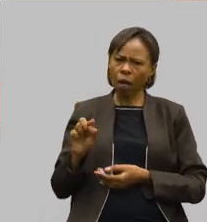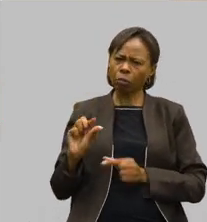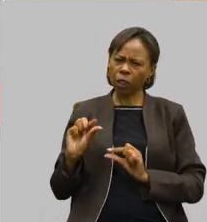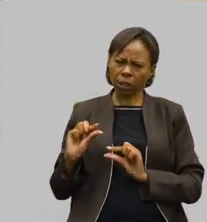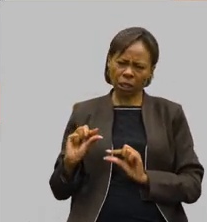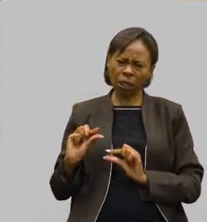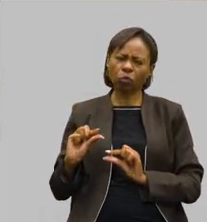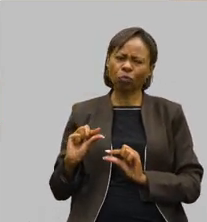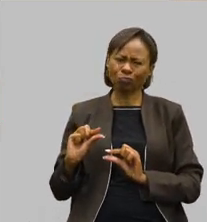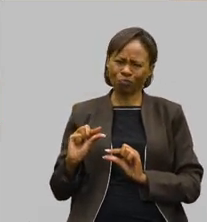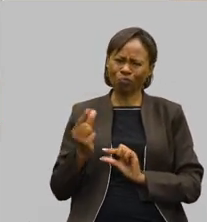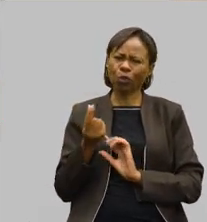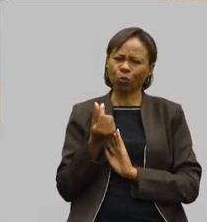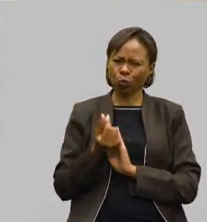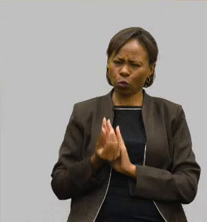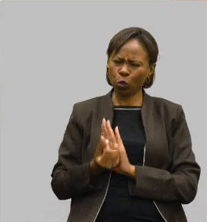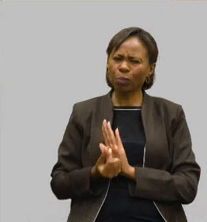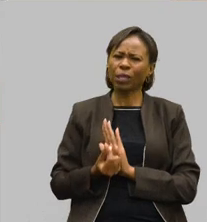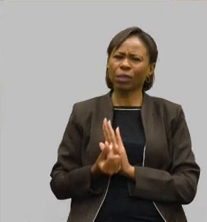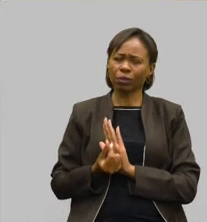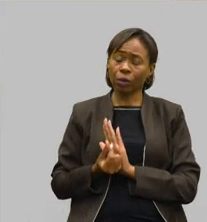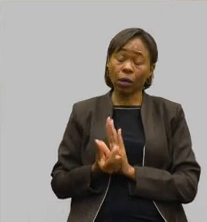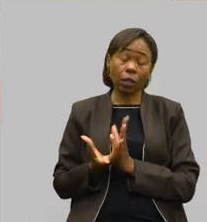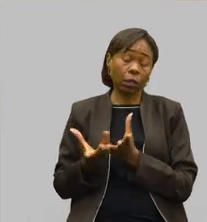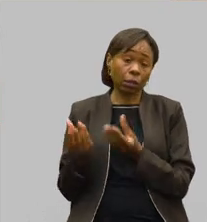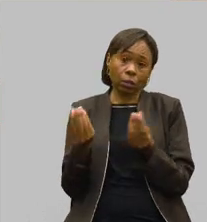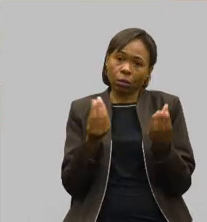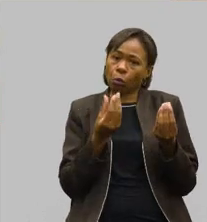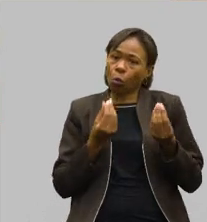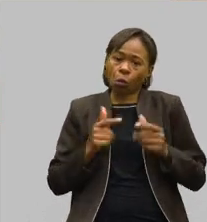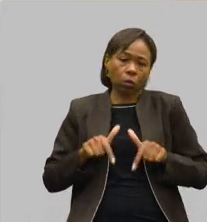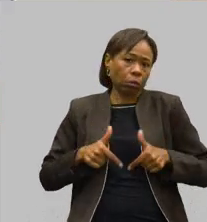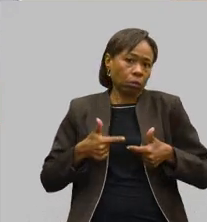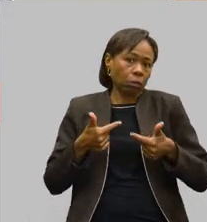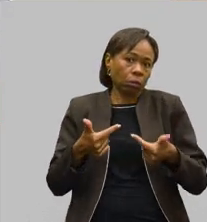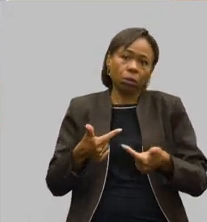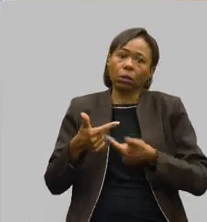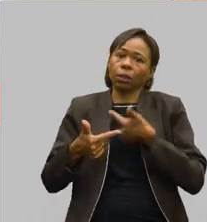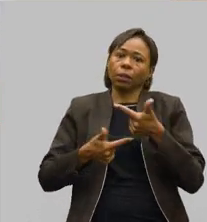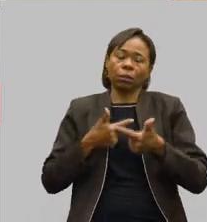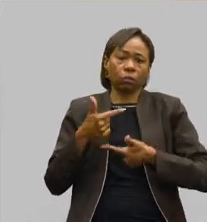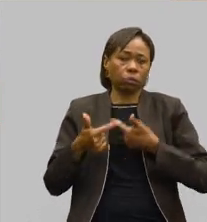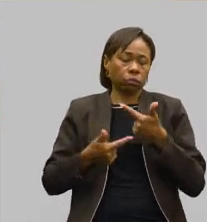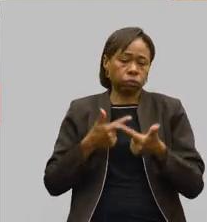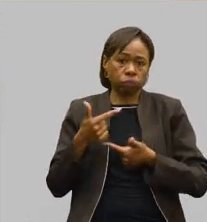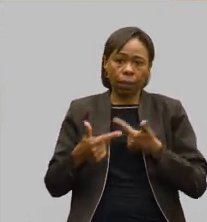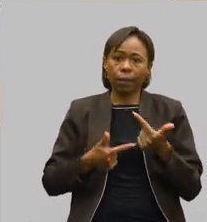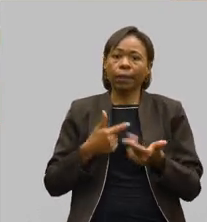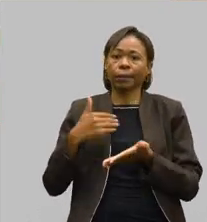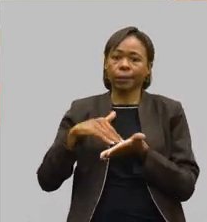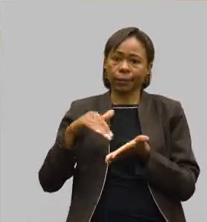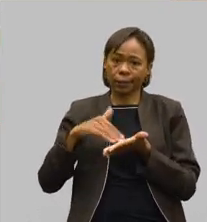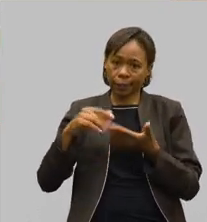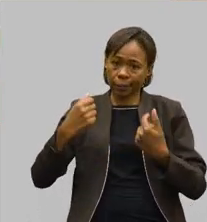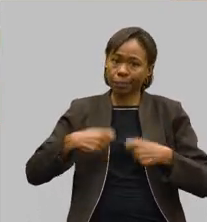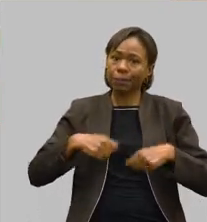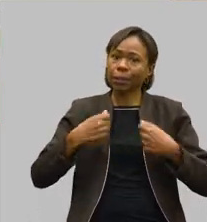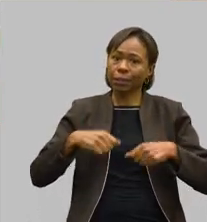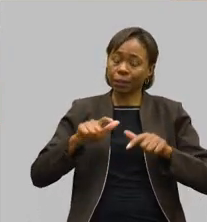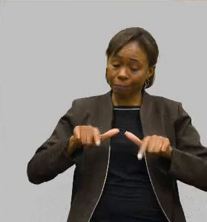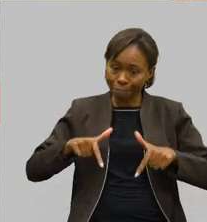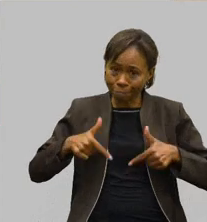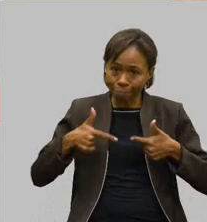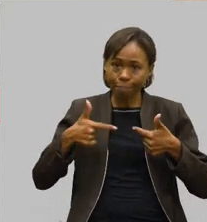a quantidade de atividades, de ações que a secretaria tem que tomar. Ela entra em